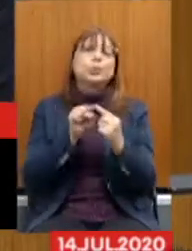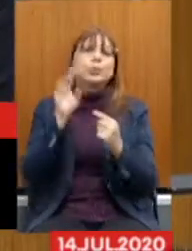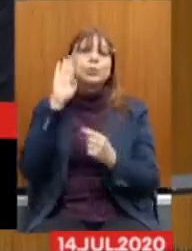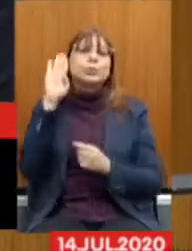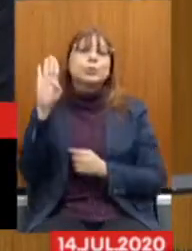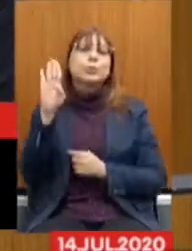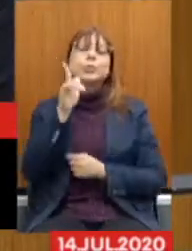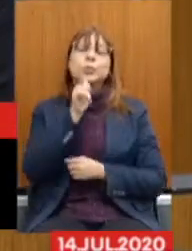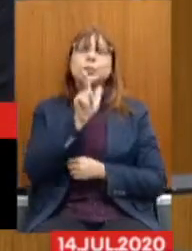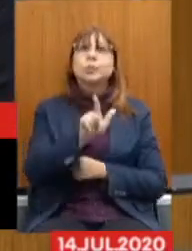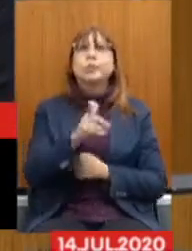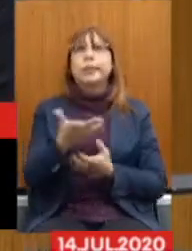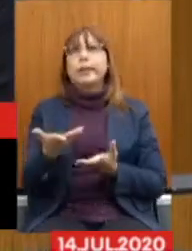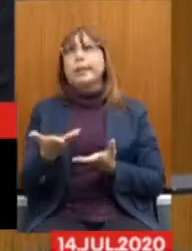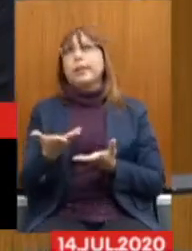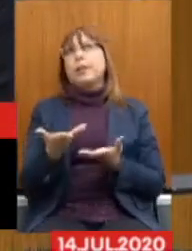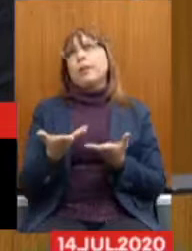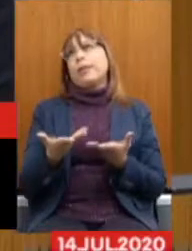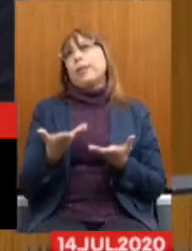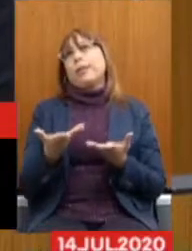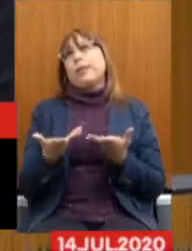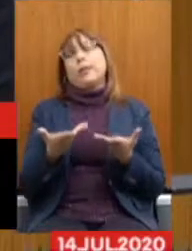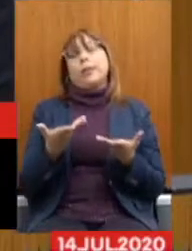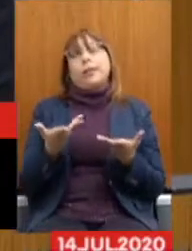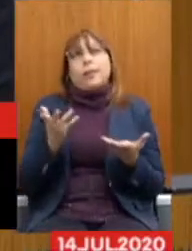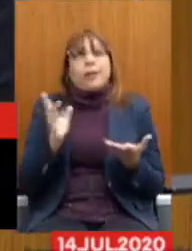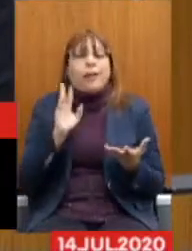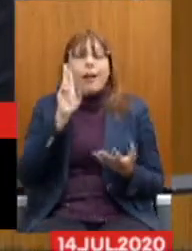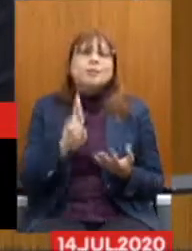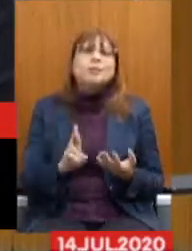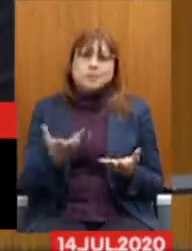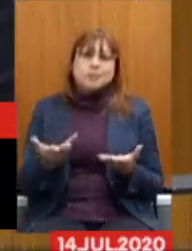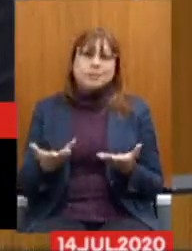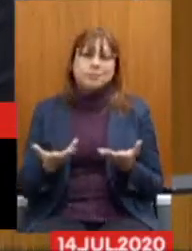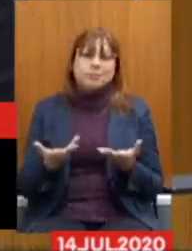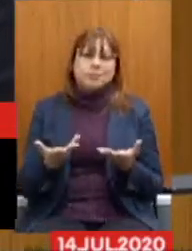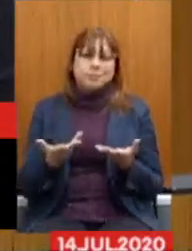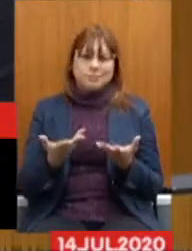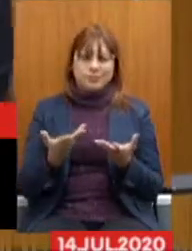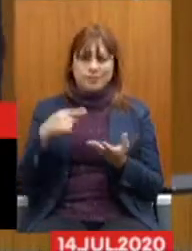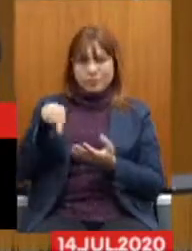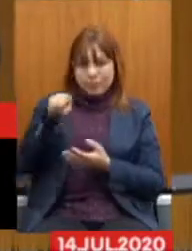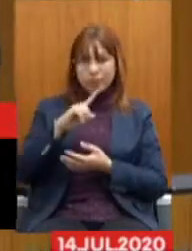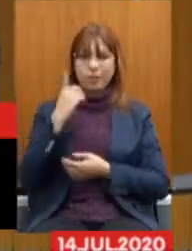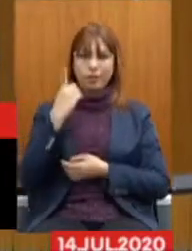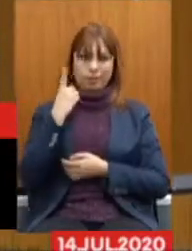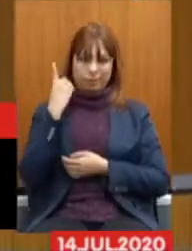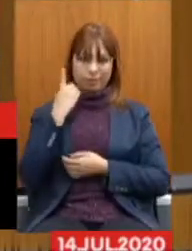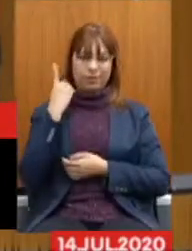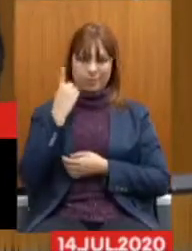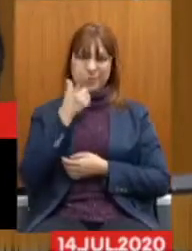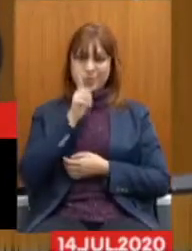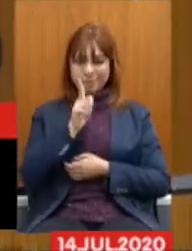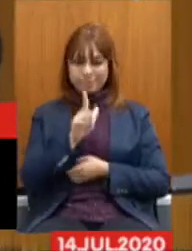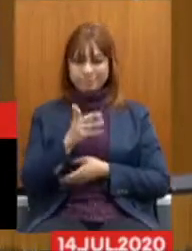subsídios, buscar fundamentos para que os parlamentares possam